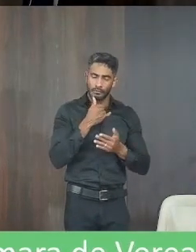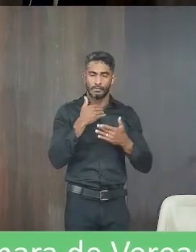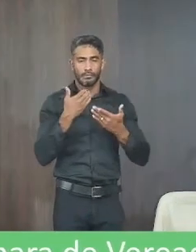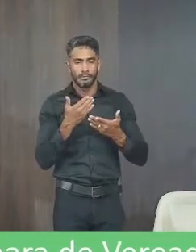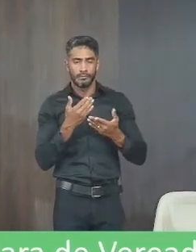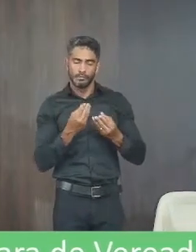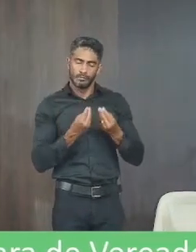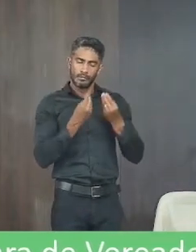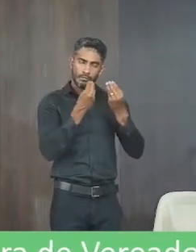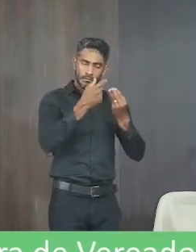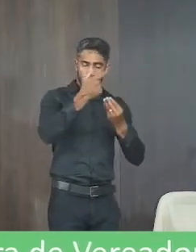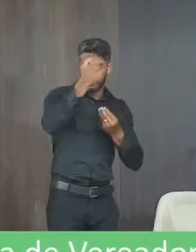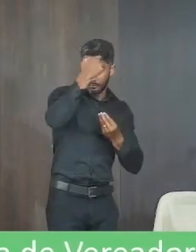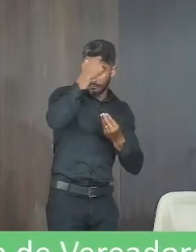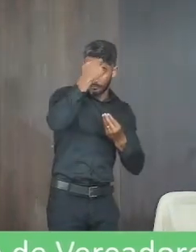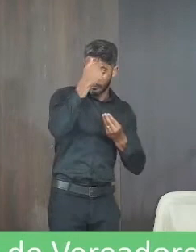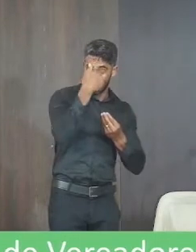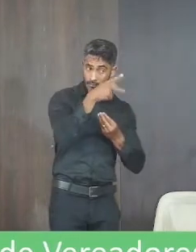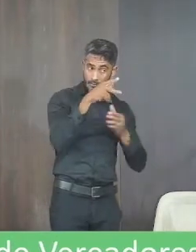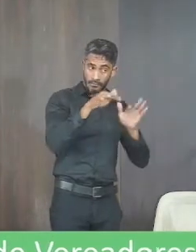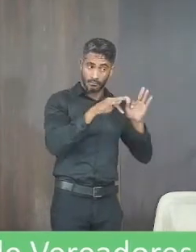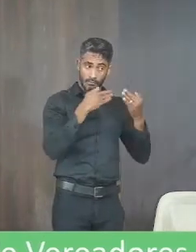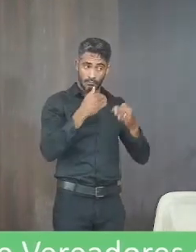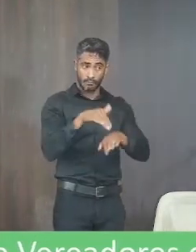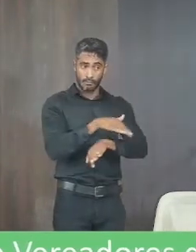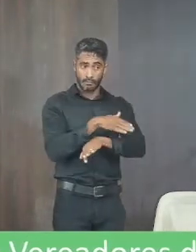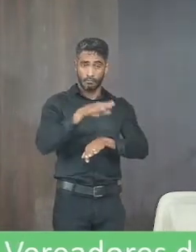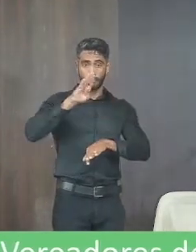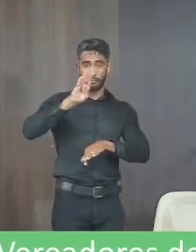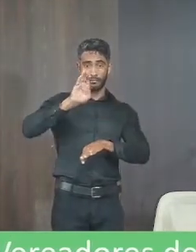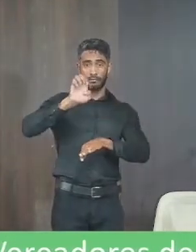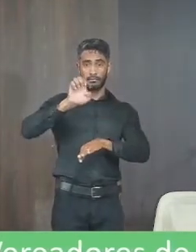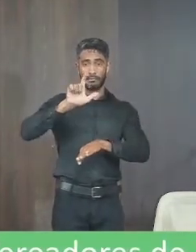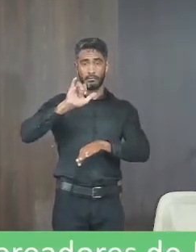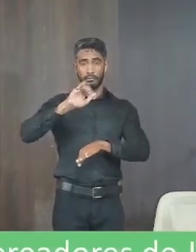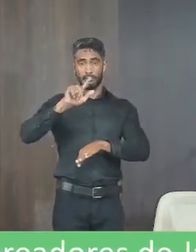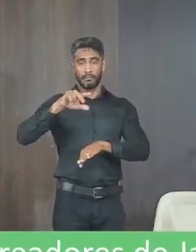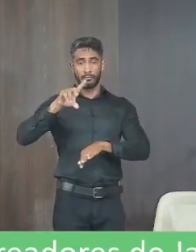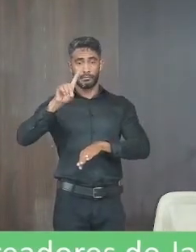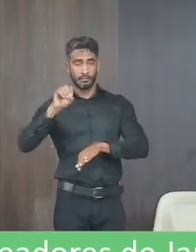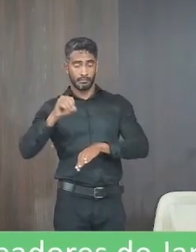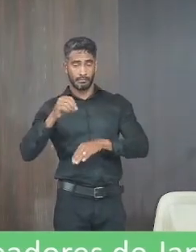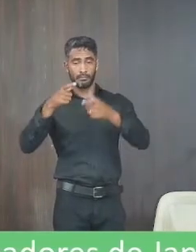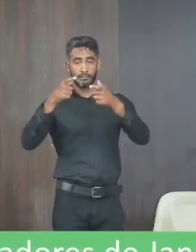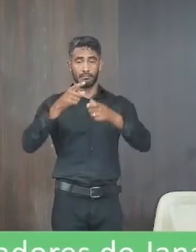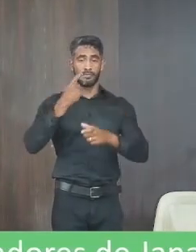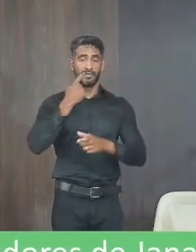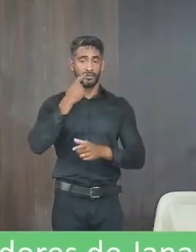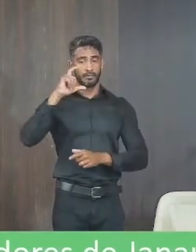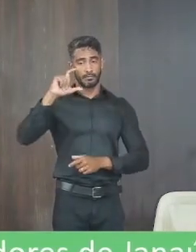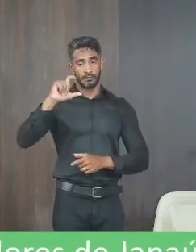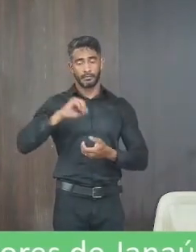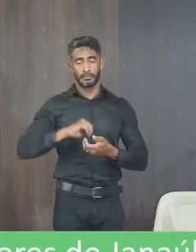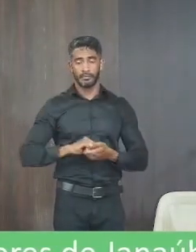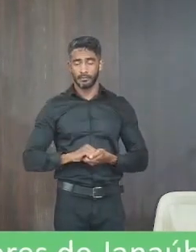dada ciência a família enlutada na rua Belisar de Silveira 269 no bairro Dente Grande